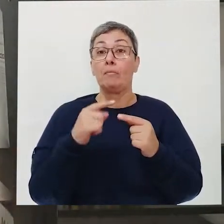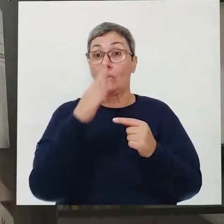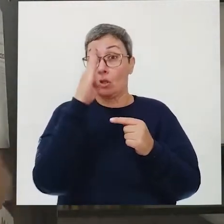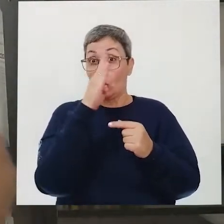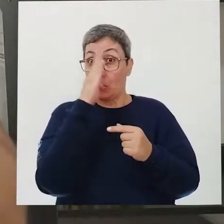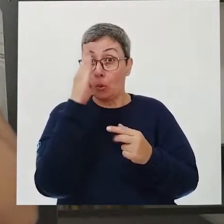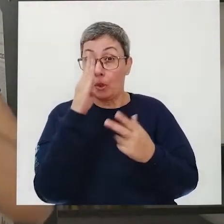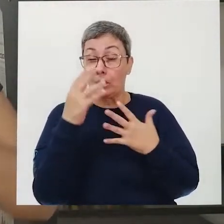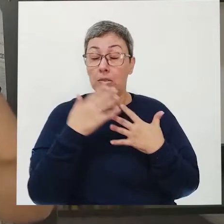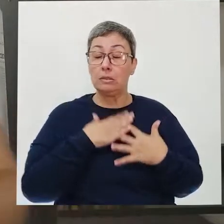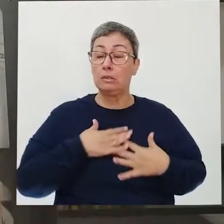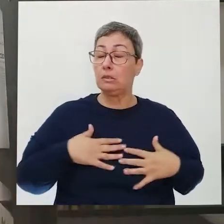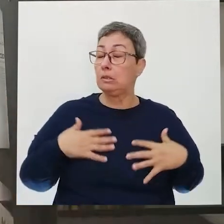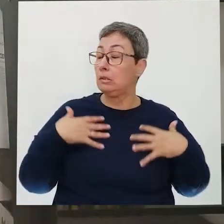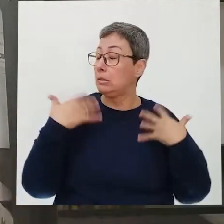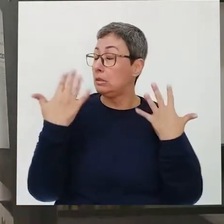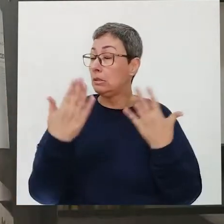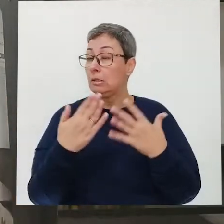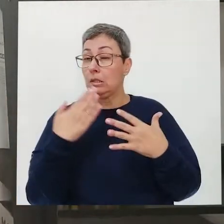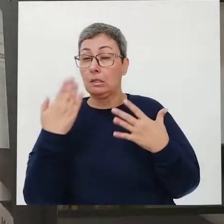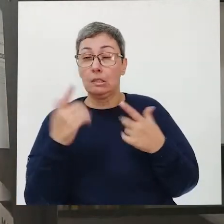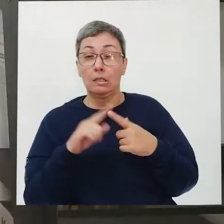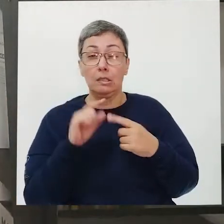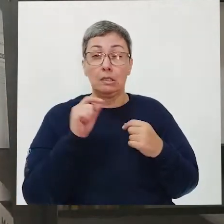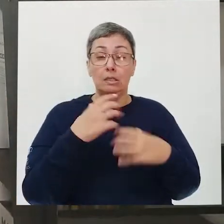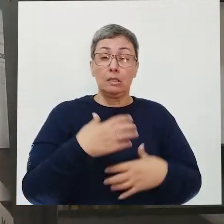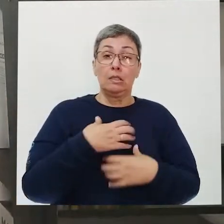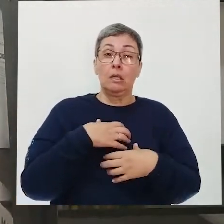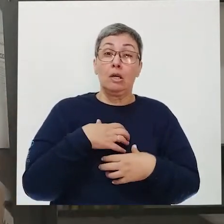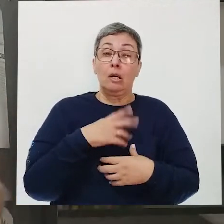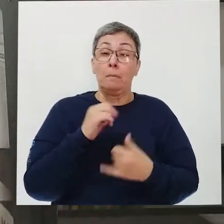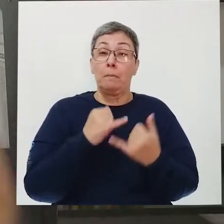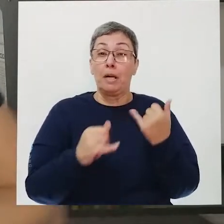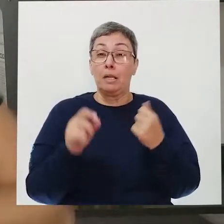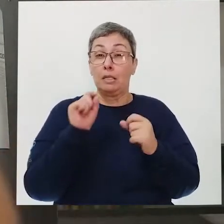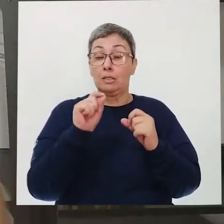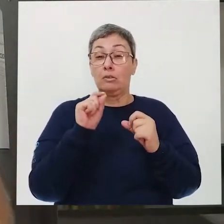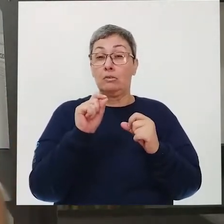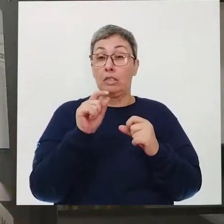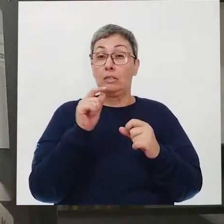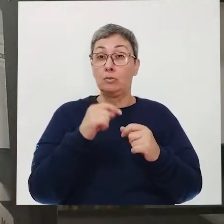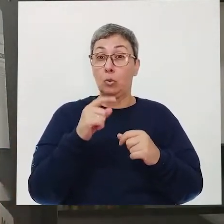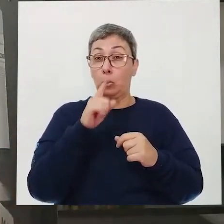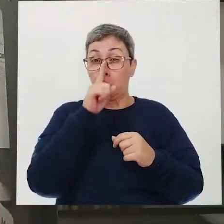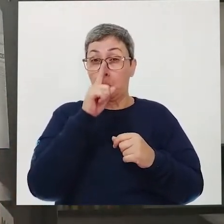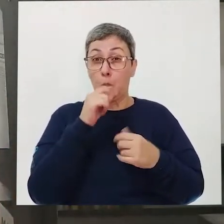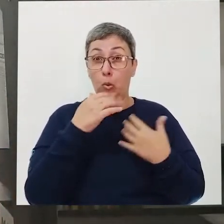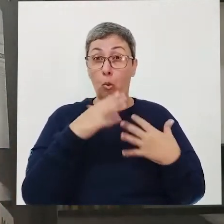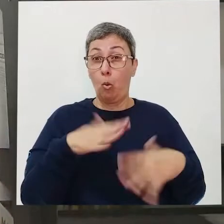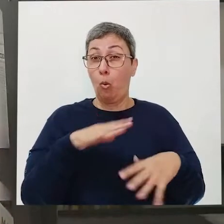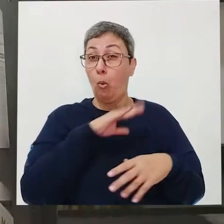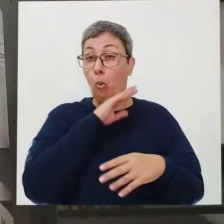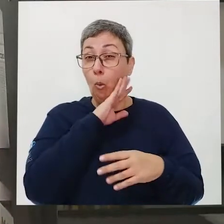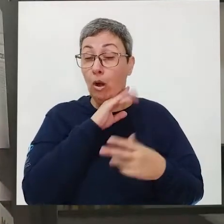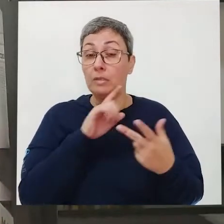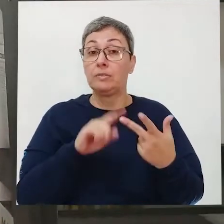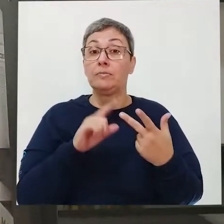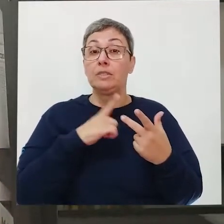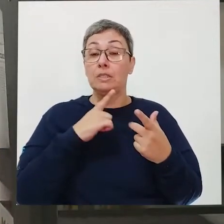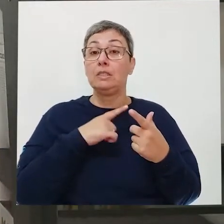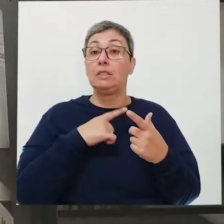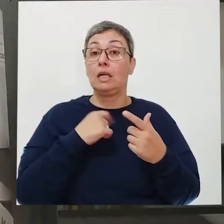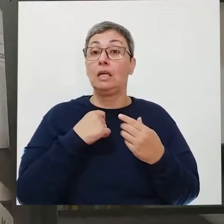tontura, um mal-estar geral, acompanhado pela sensação de que algo terrível pode acontecer. Mas existem